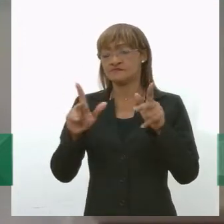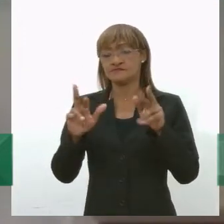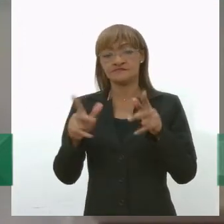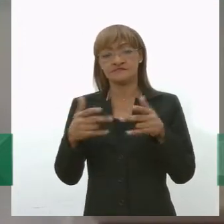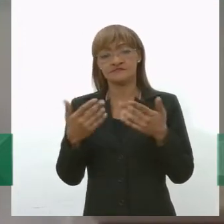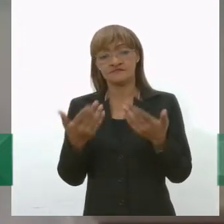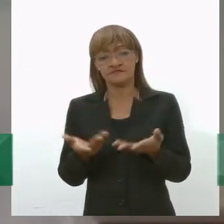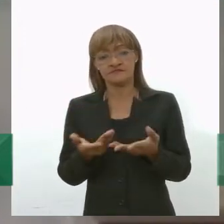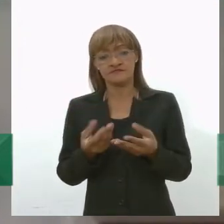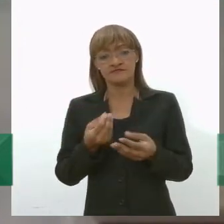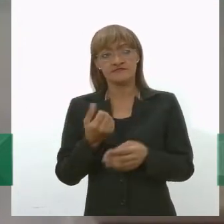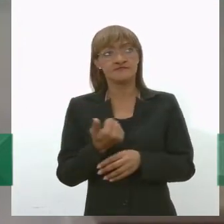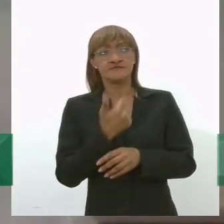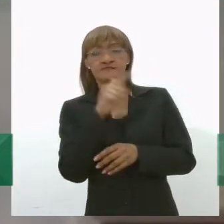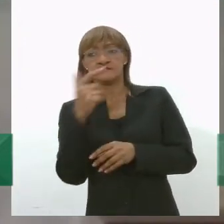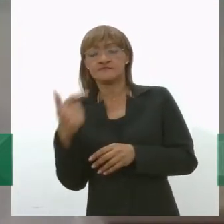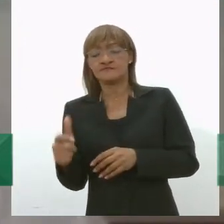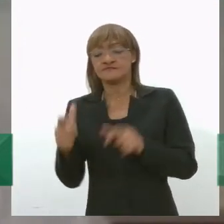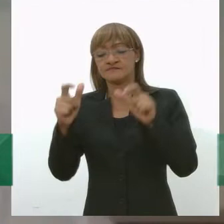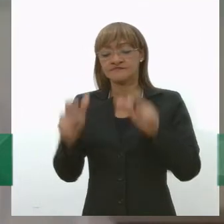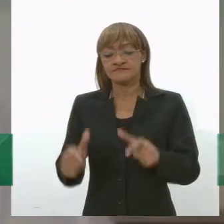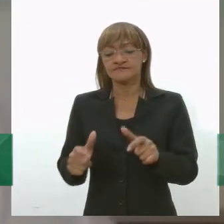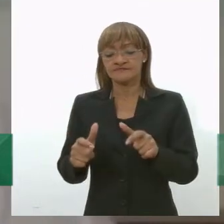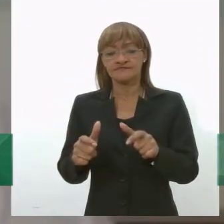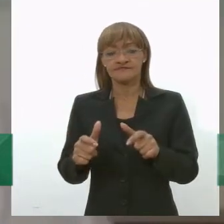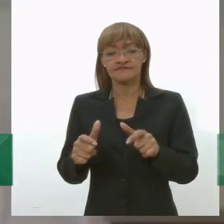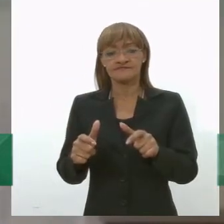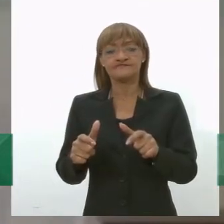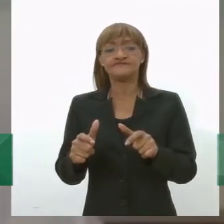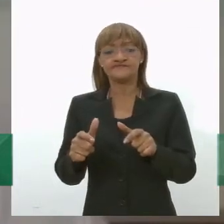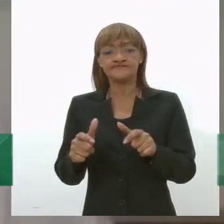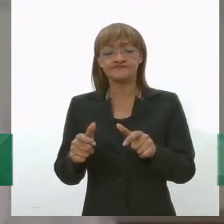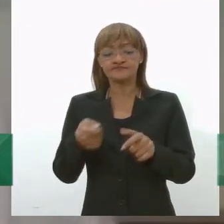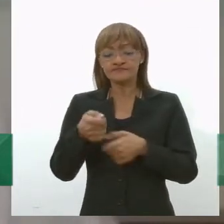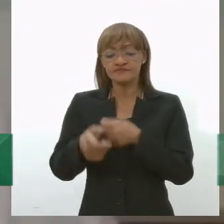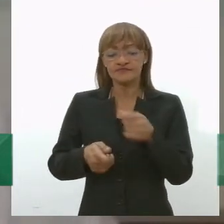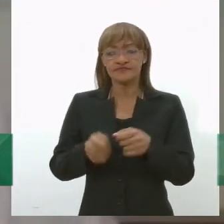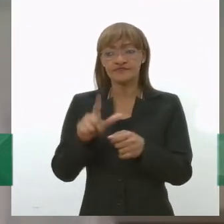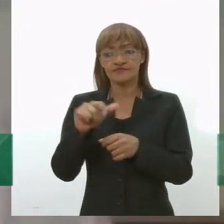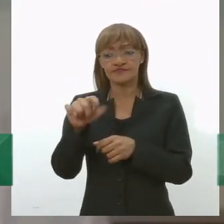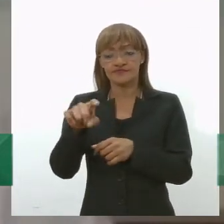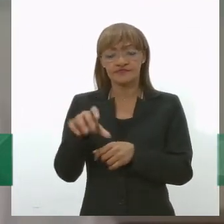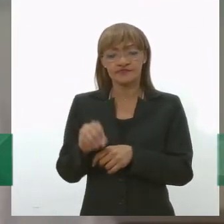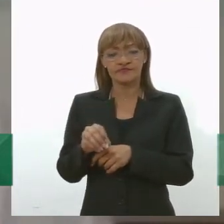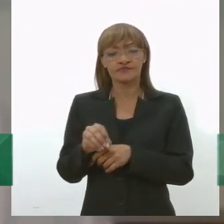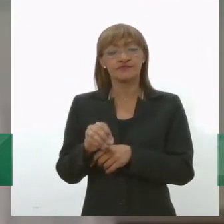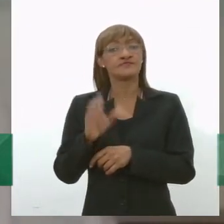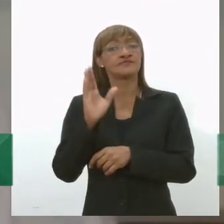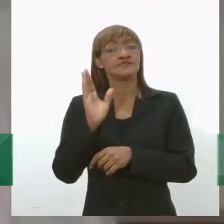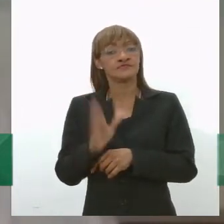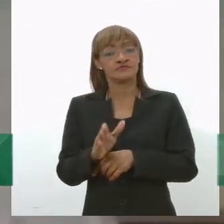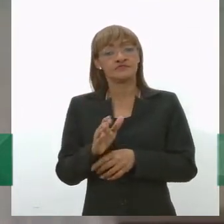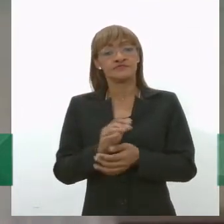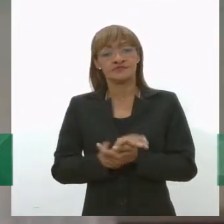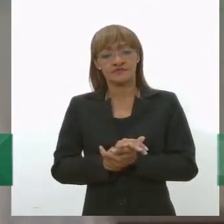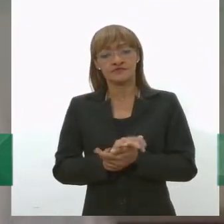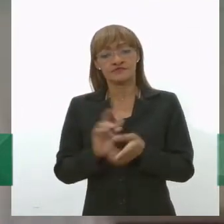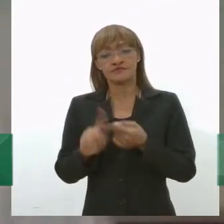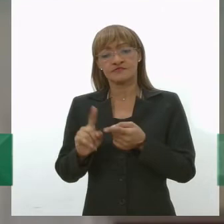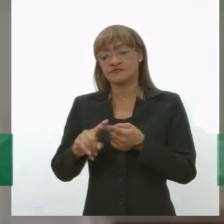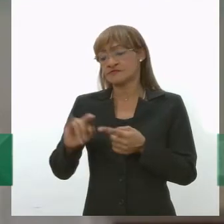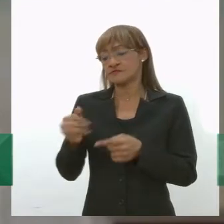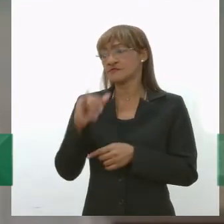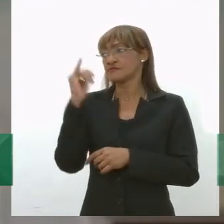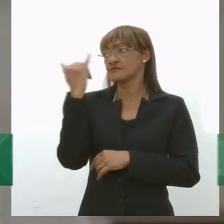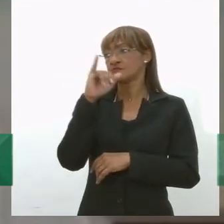poucos aterros no país que possuem o processo de captação de biogás de aterro e produção e aproveitamento de energia elétrica ou